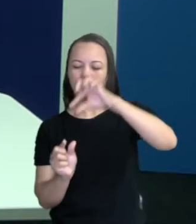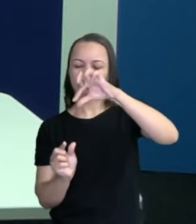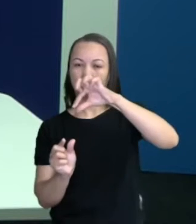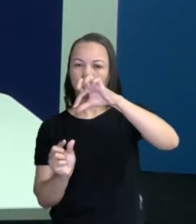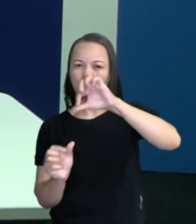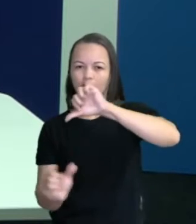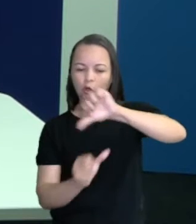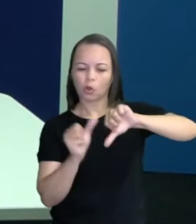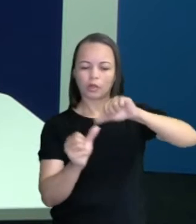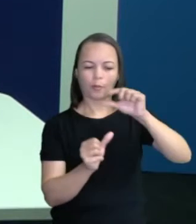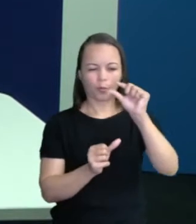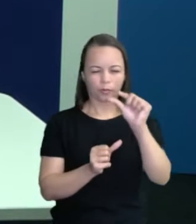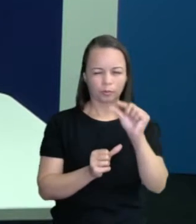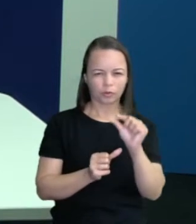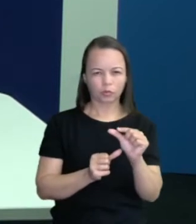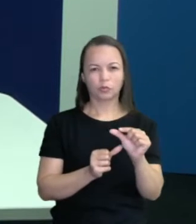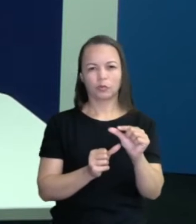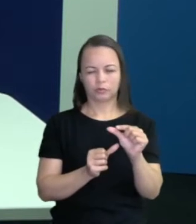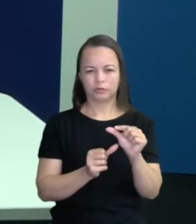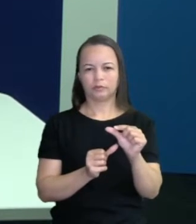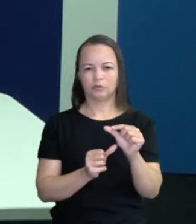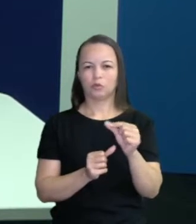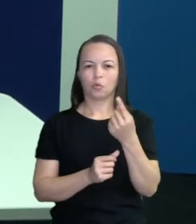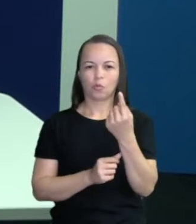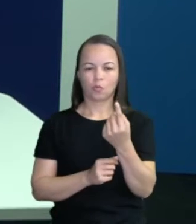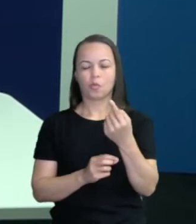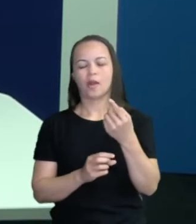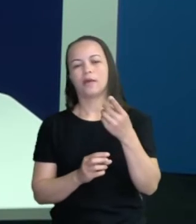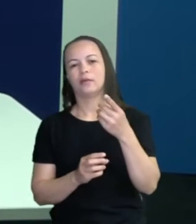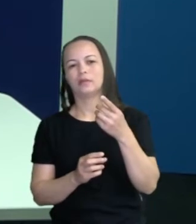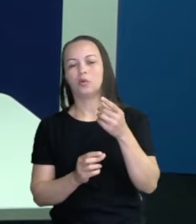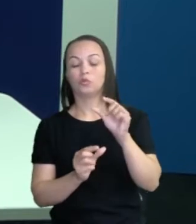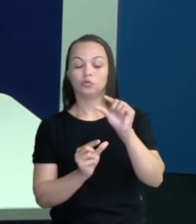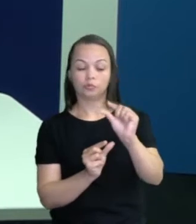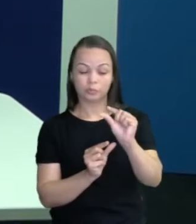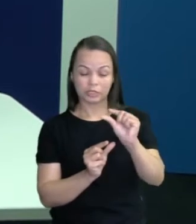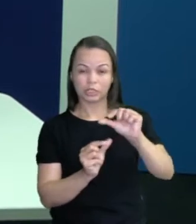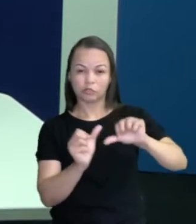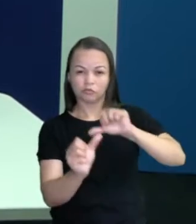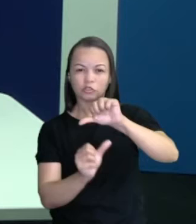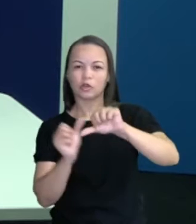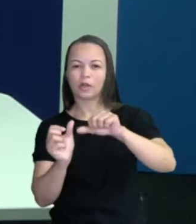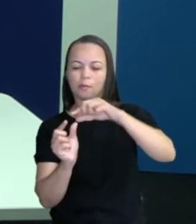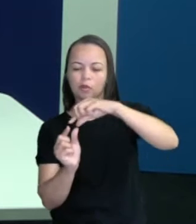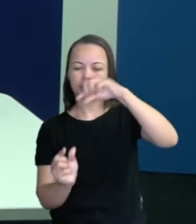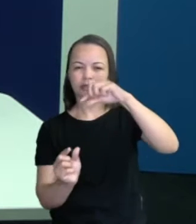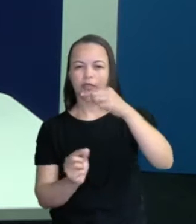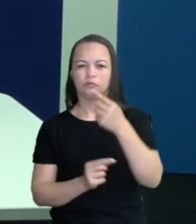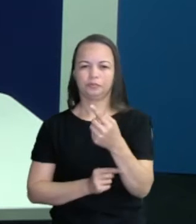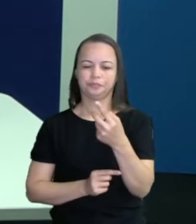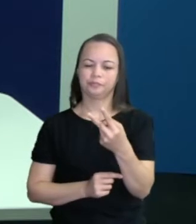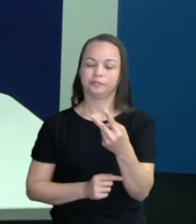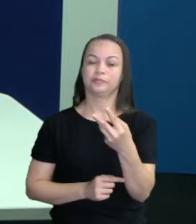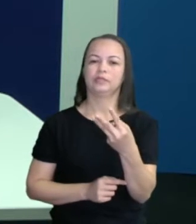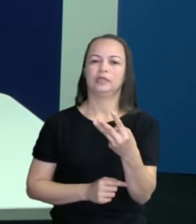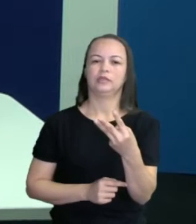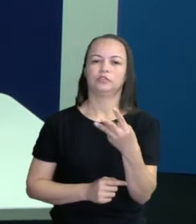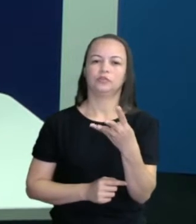e fazer, trocar por uma dezena. Então vamos lá. 1, 2, 3,